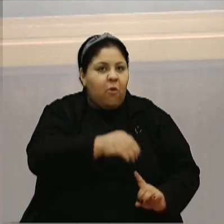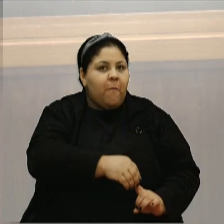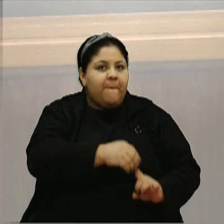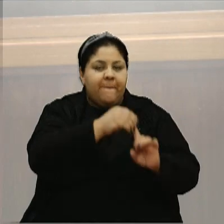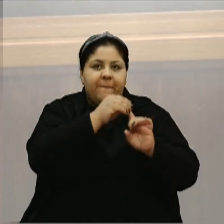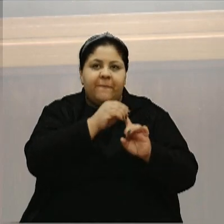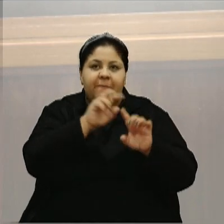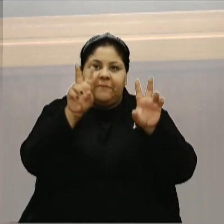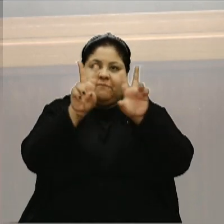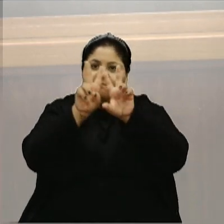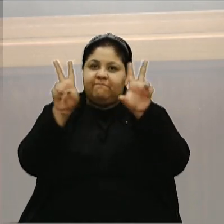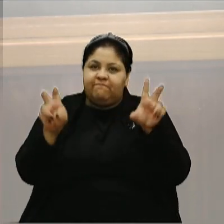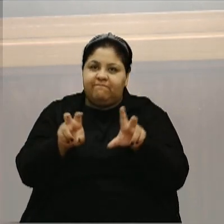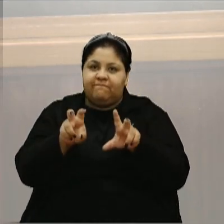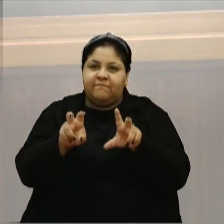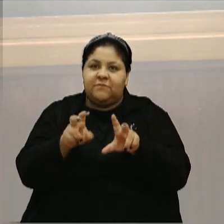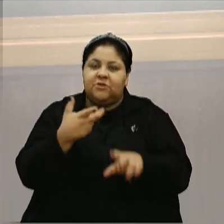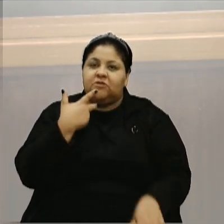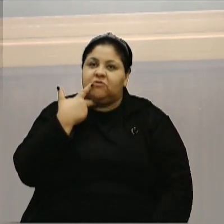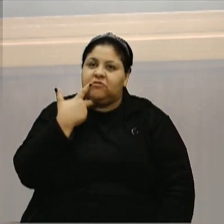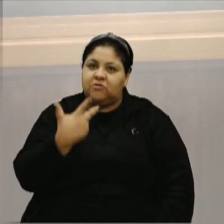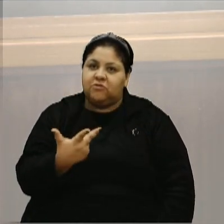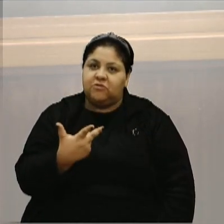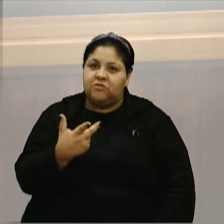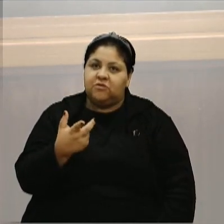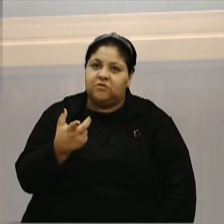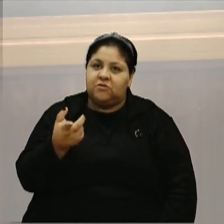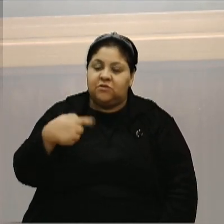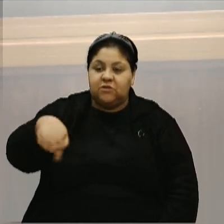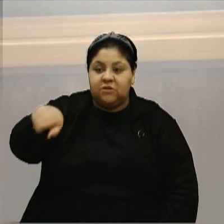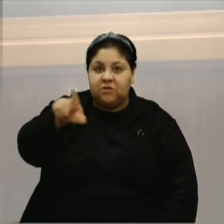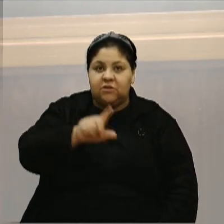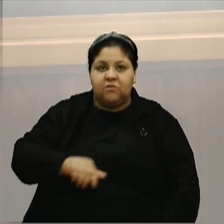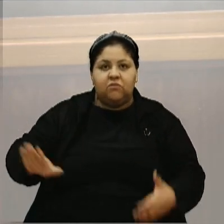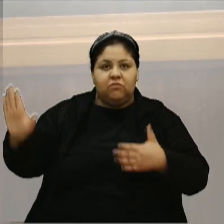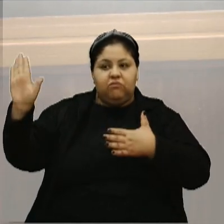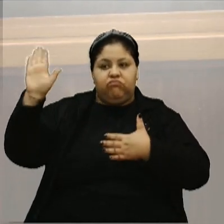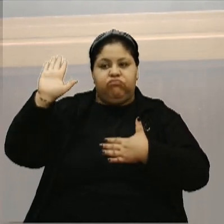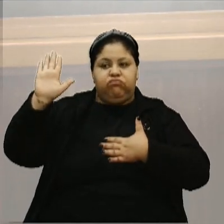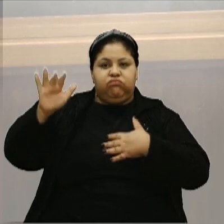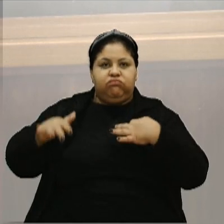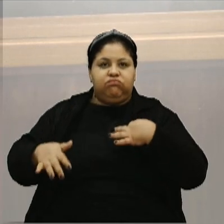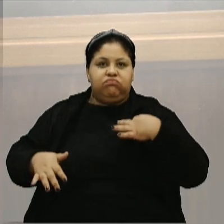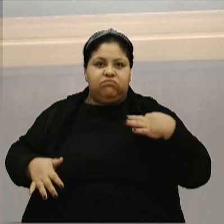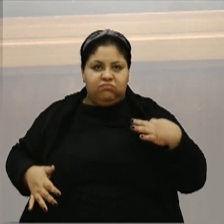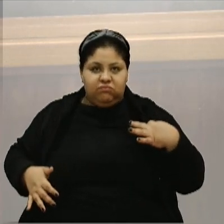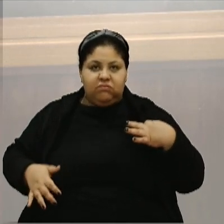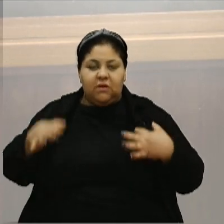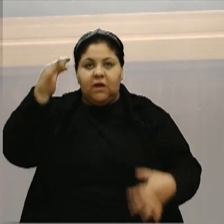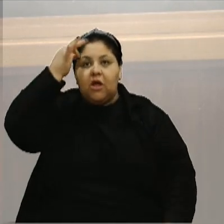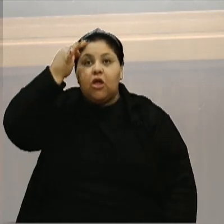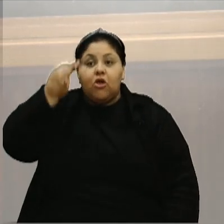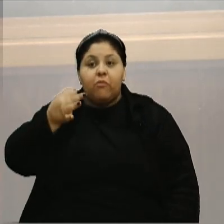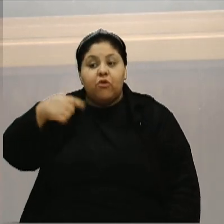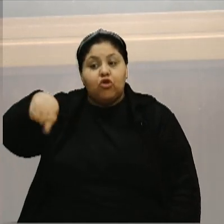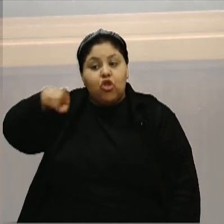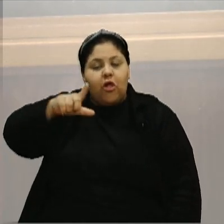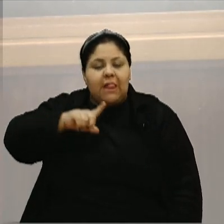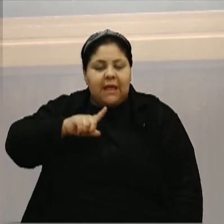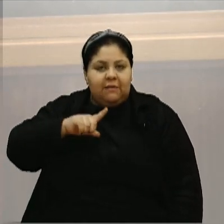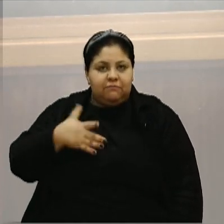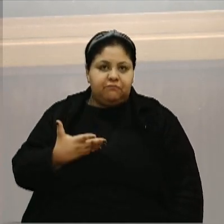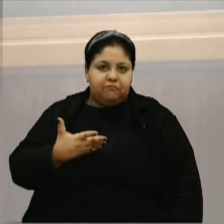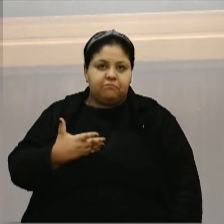que tem sido abordado pelos nossos candidatos. E o entendimento que nós temos